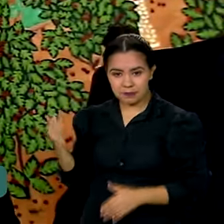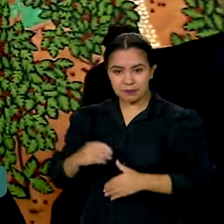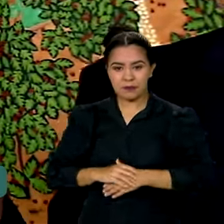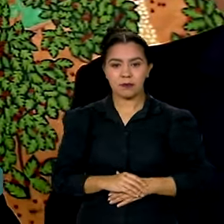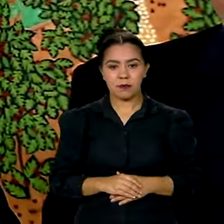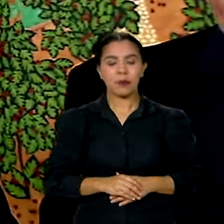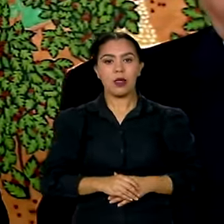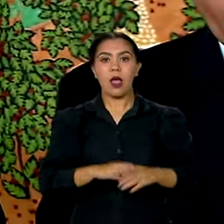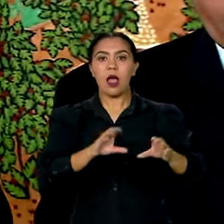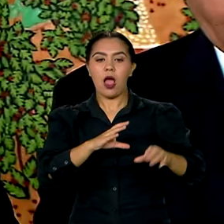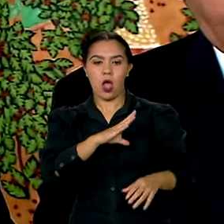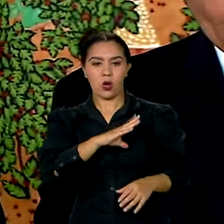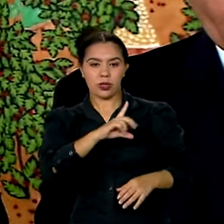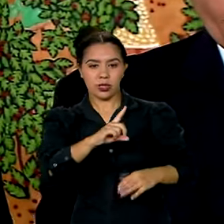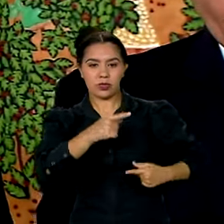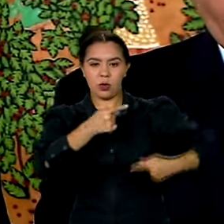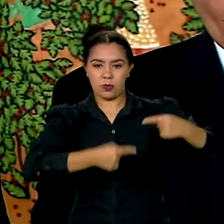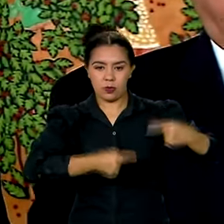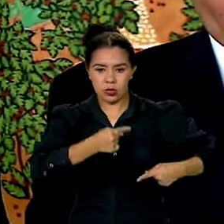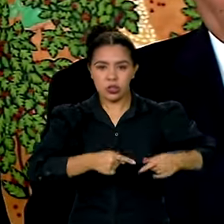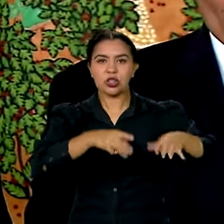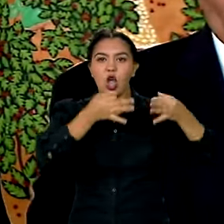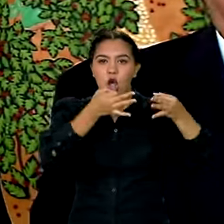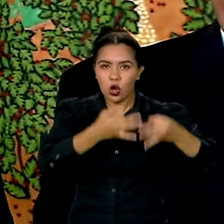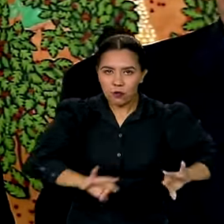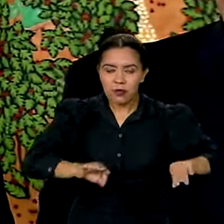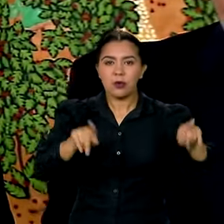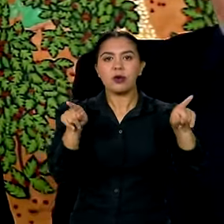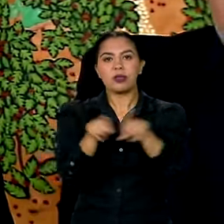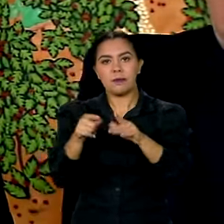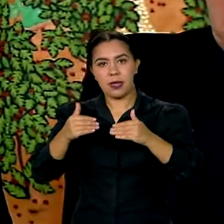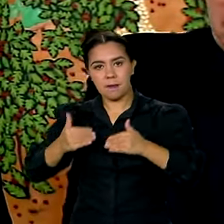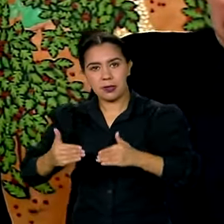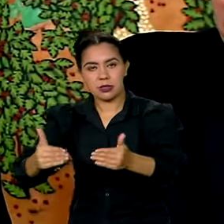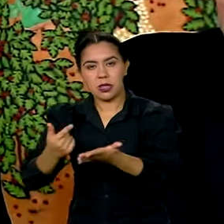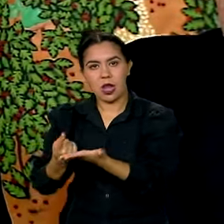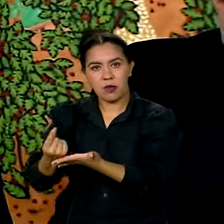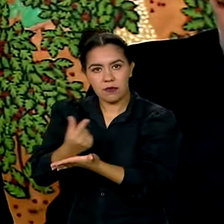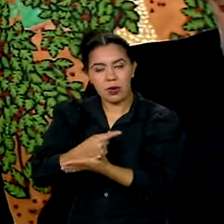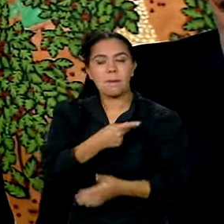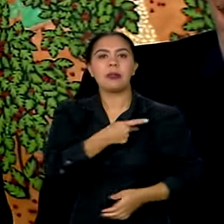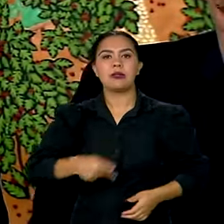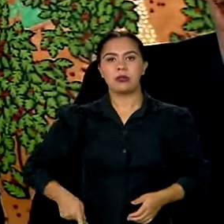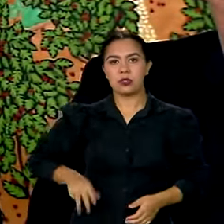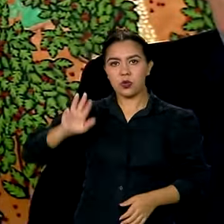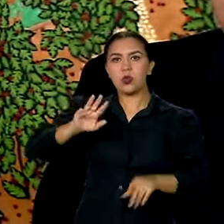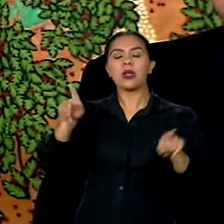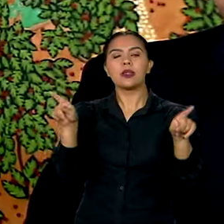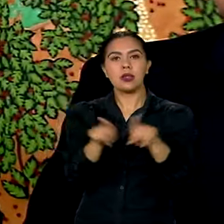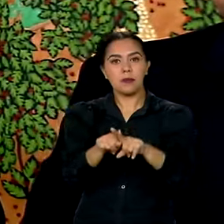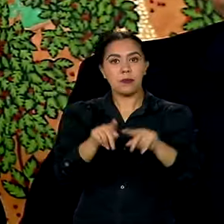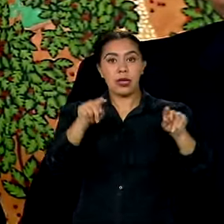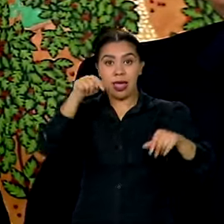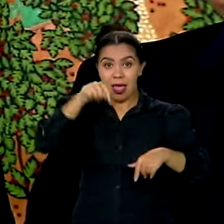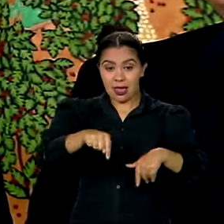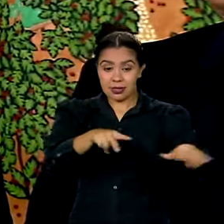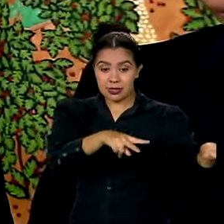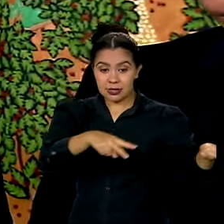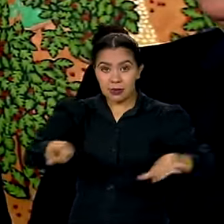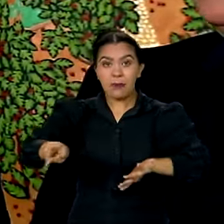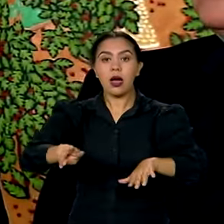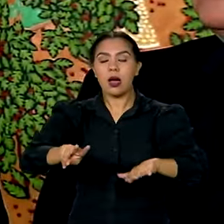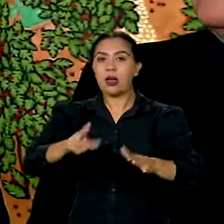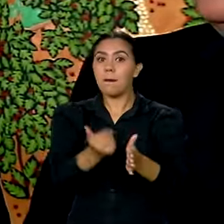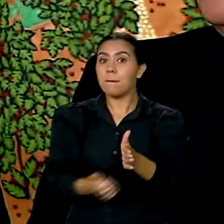pela coordenação política, o Ministério da Fazenda e o próprio presidente Lula, da prioridade nesta semana na Câmara e no